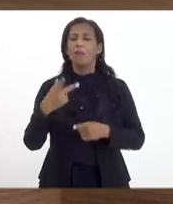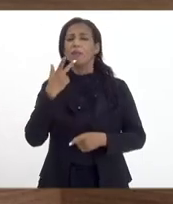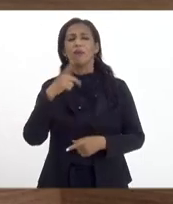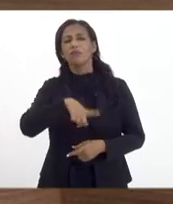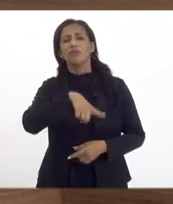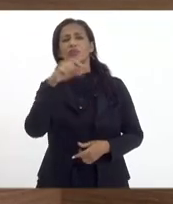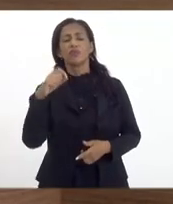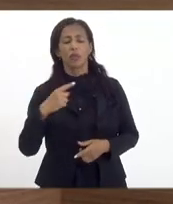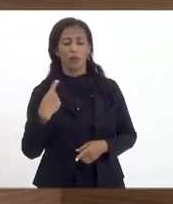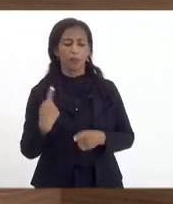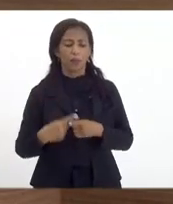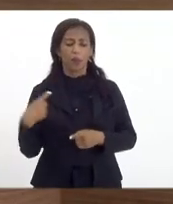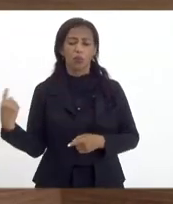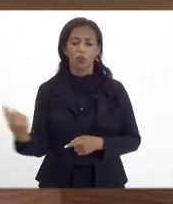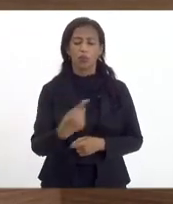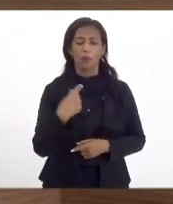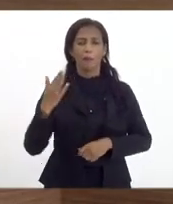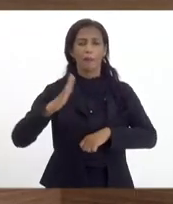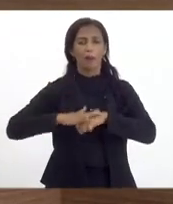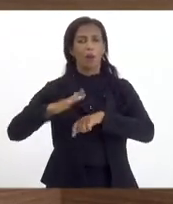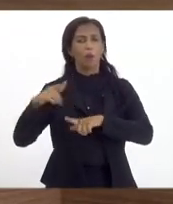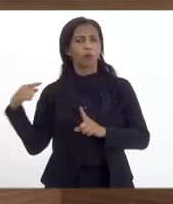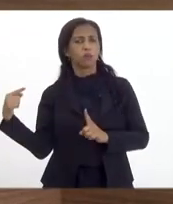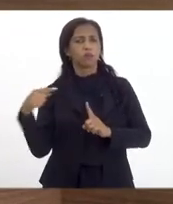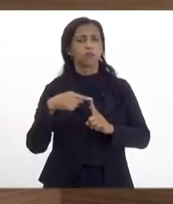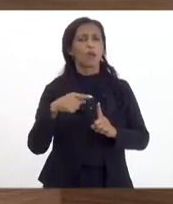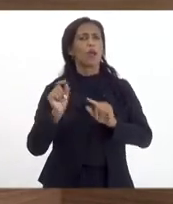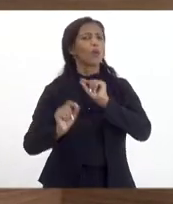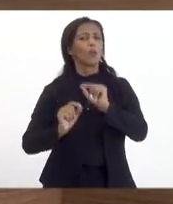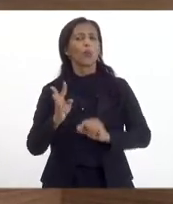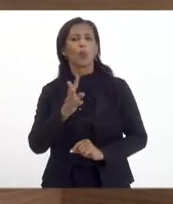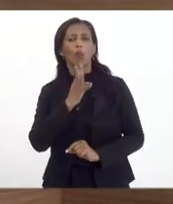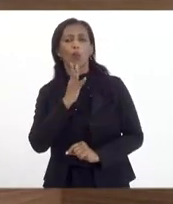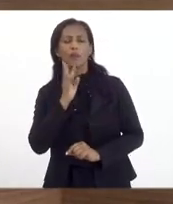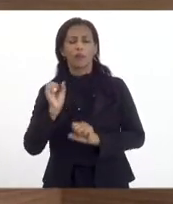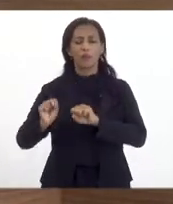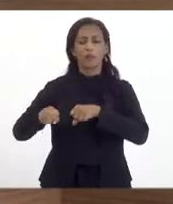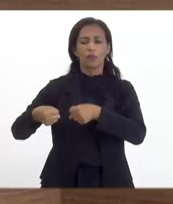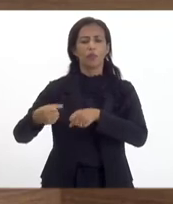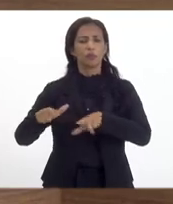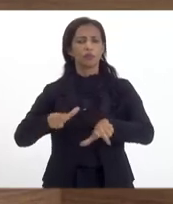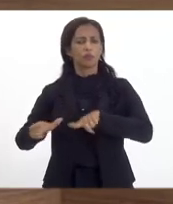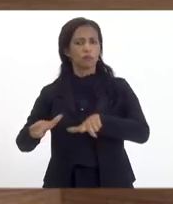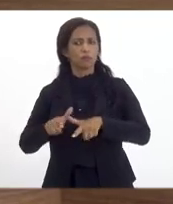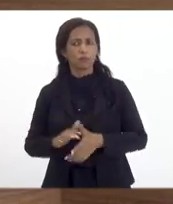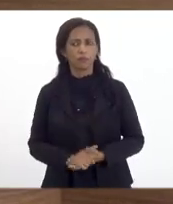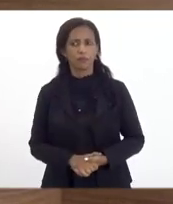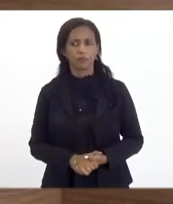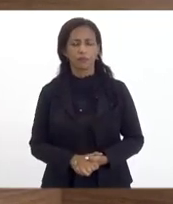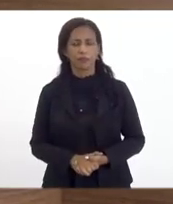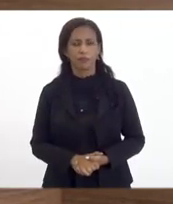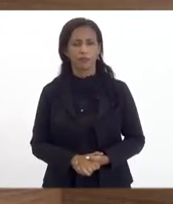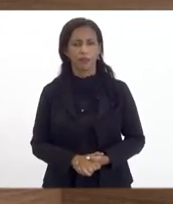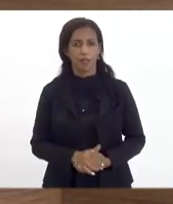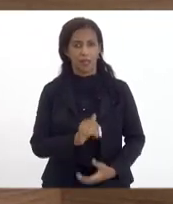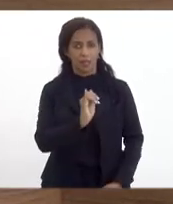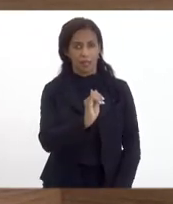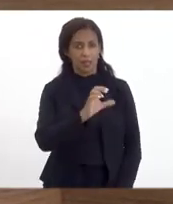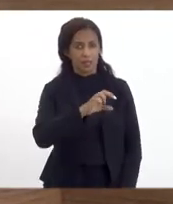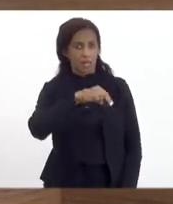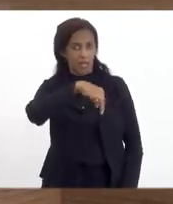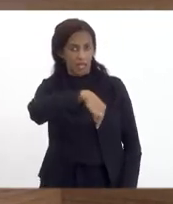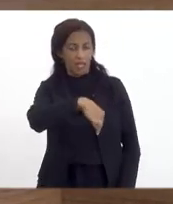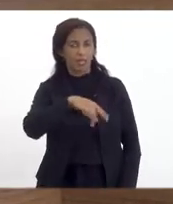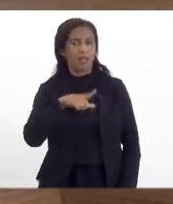isso? Porque nossos maiores ativos são exatamente o conhecimento e a nossa força de trabalho. A ICN,